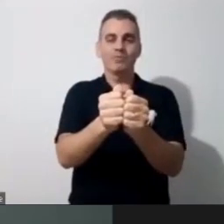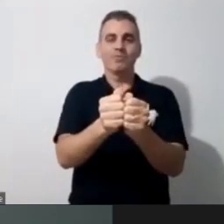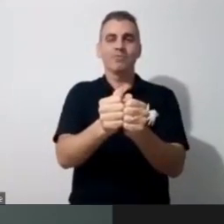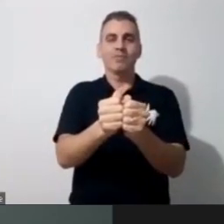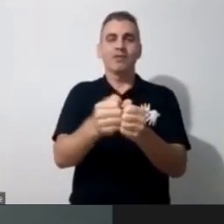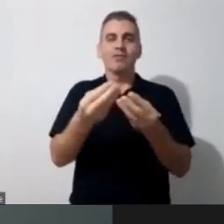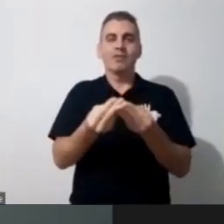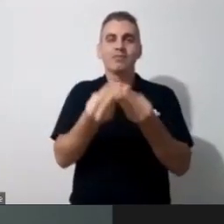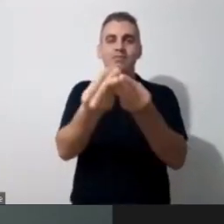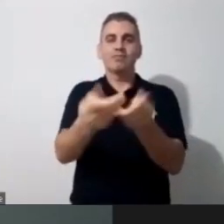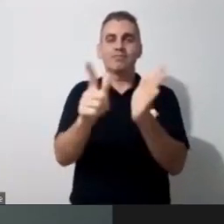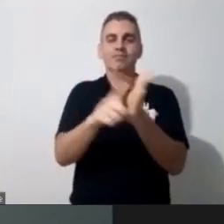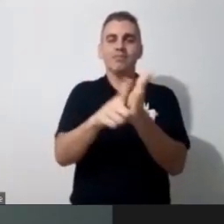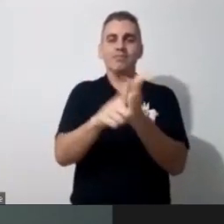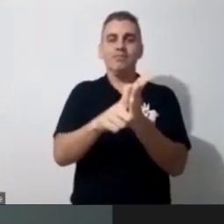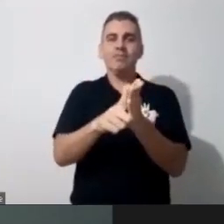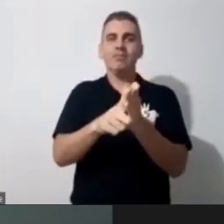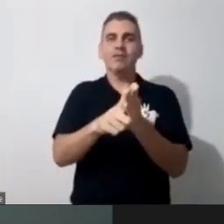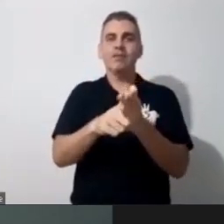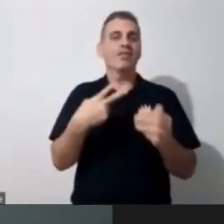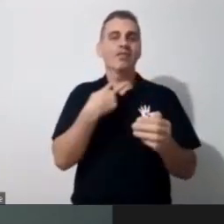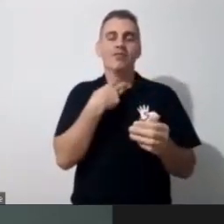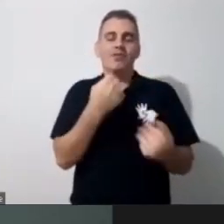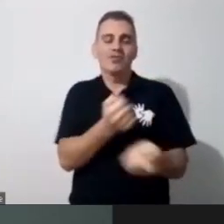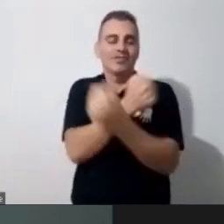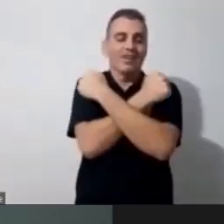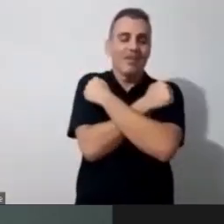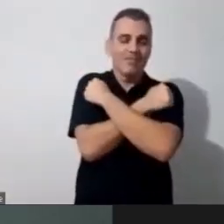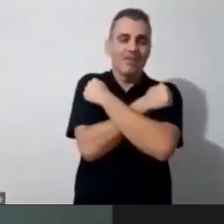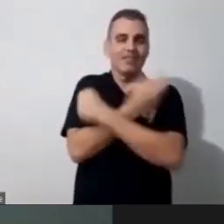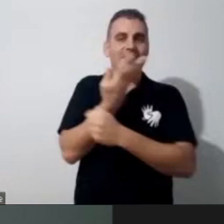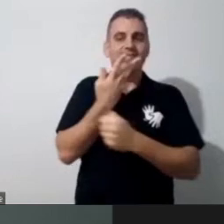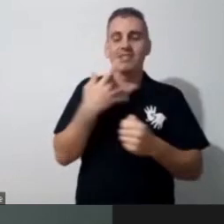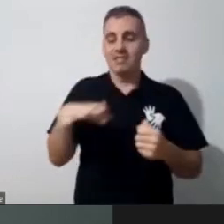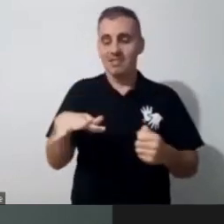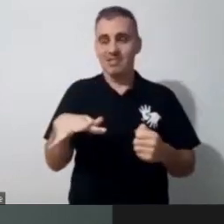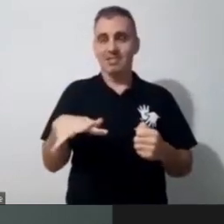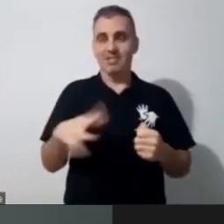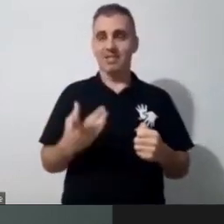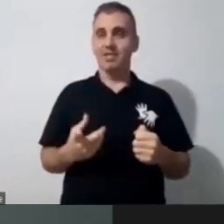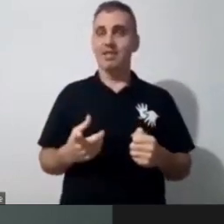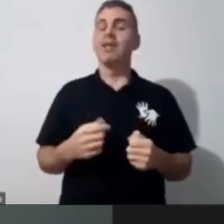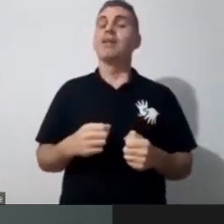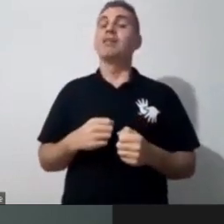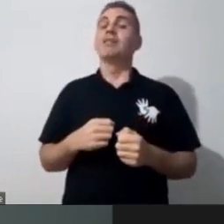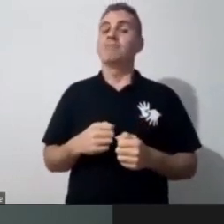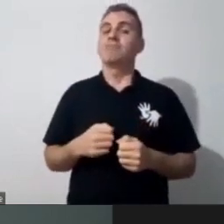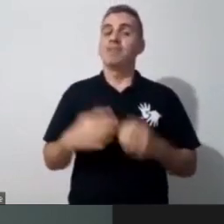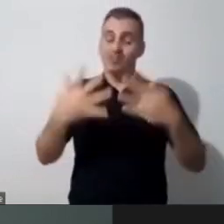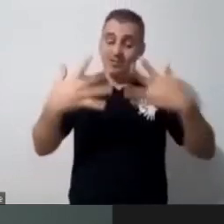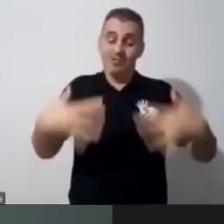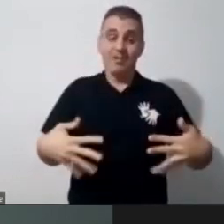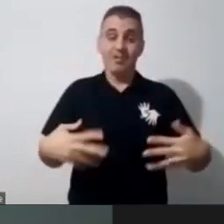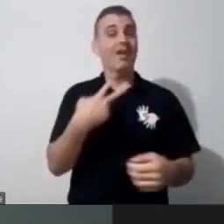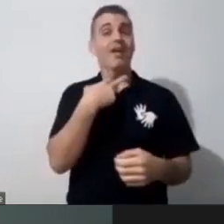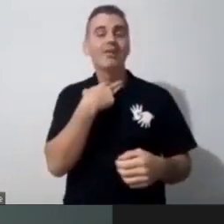tem que estar muito fortalecido desse vínculo e aí explicar e para a criança, né, vai da altura dela e explica, a gente não pode porque